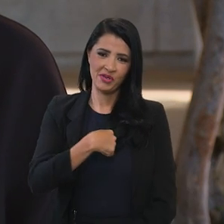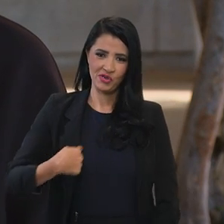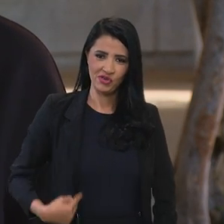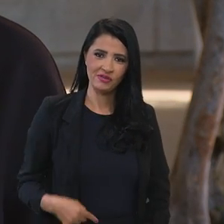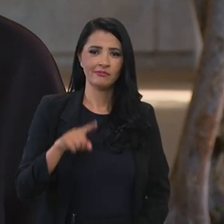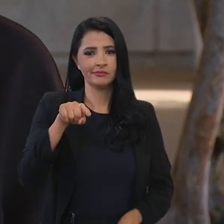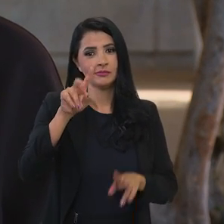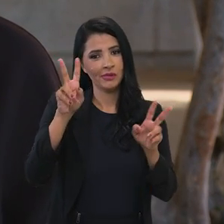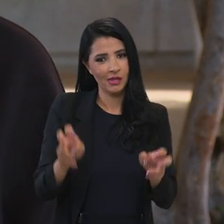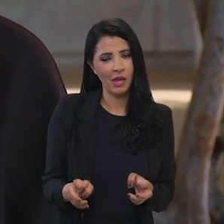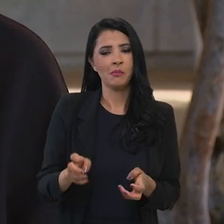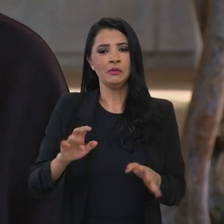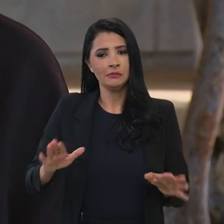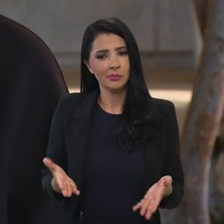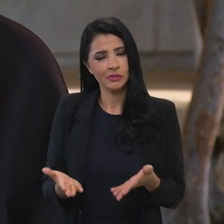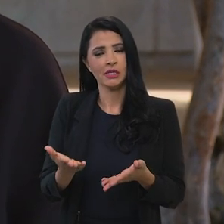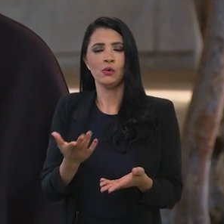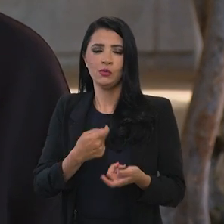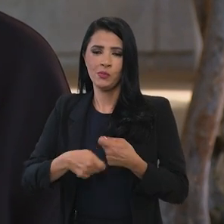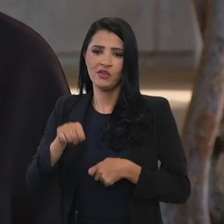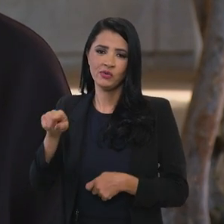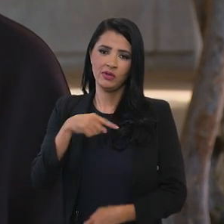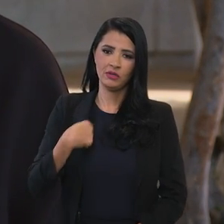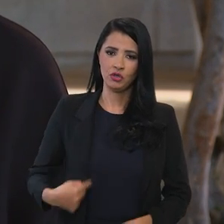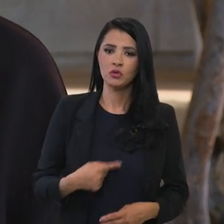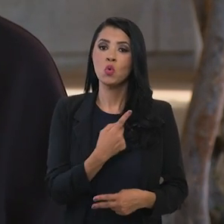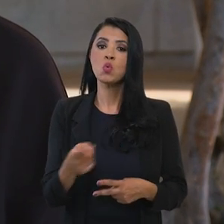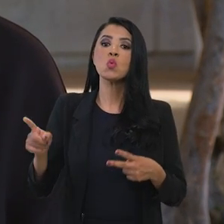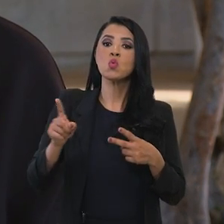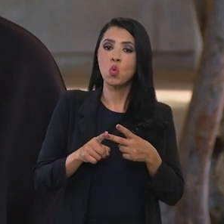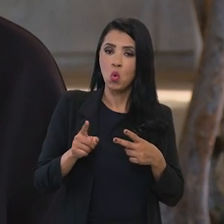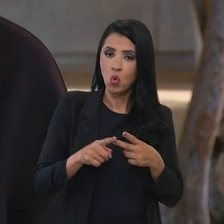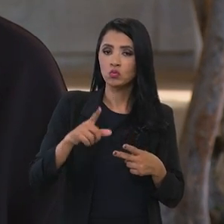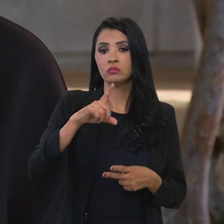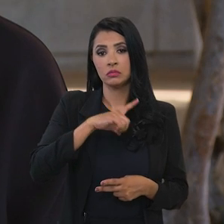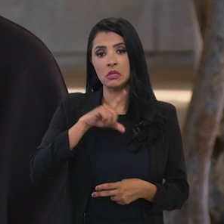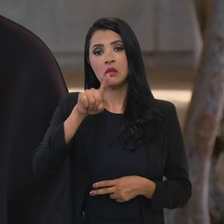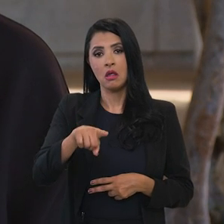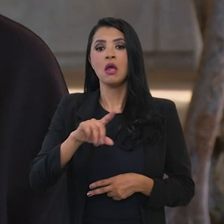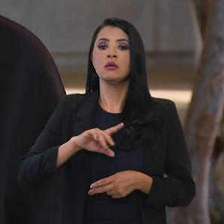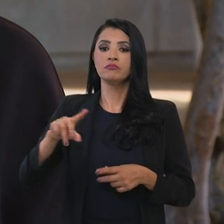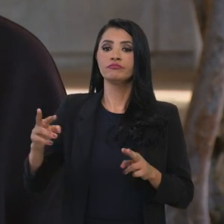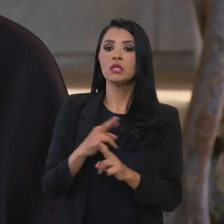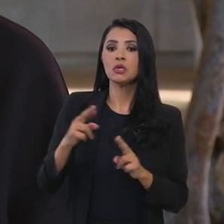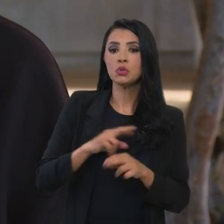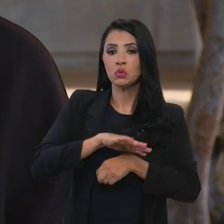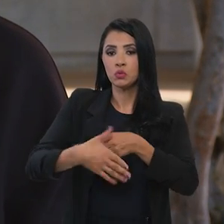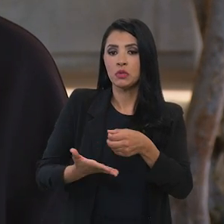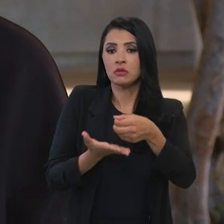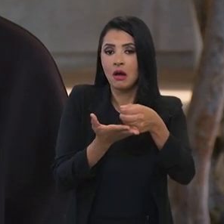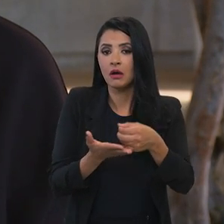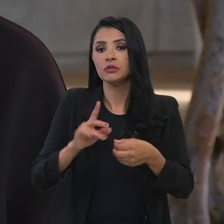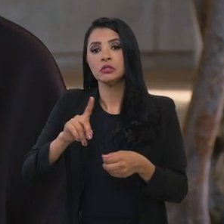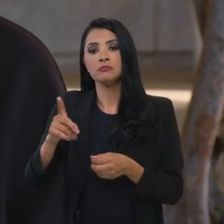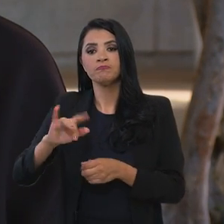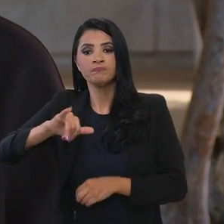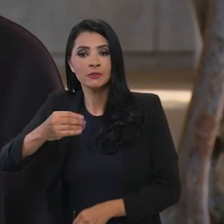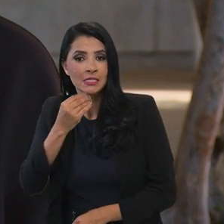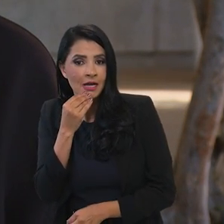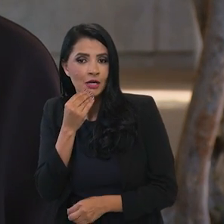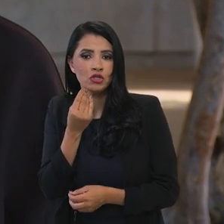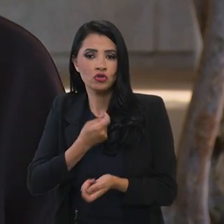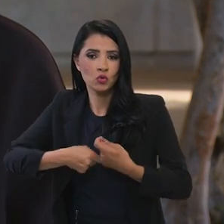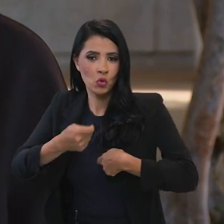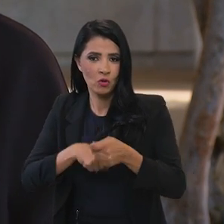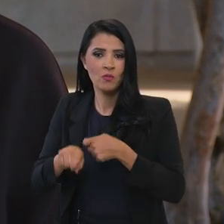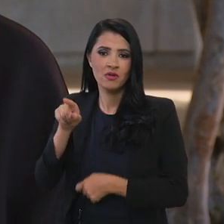promoção comercial na China há uma outra agenda Carol que relaciona sustentabilidade com oportunidades econômicas na China que é algo